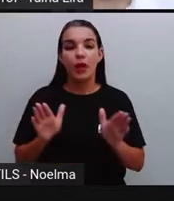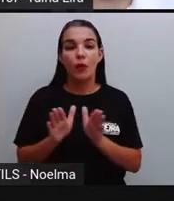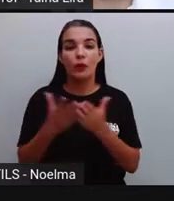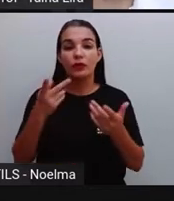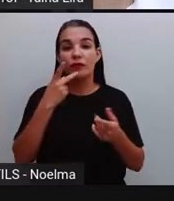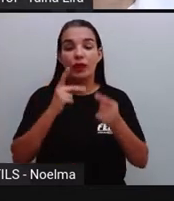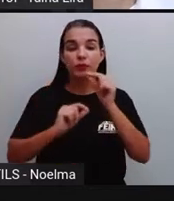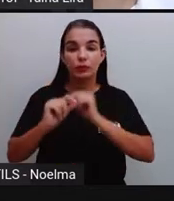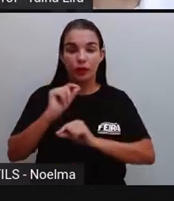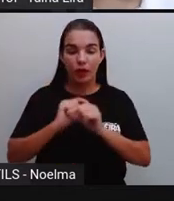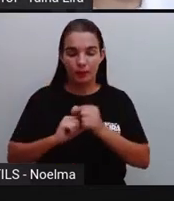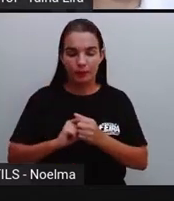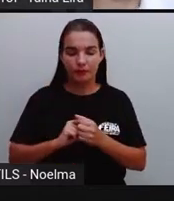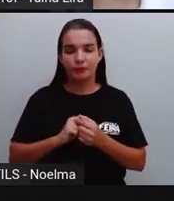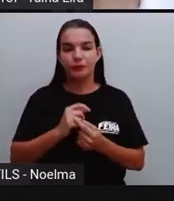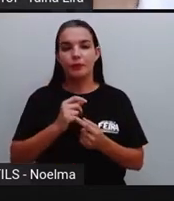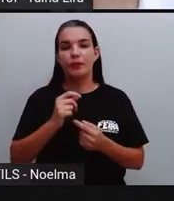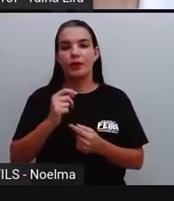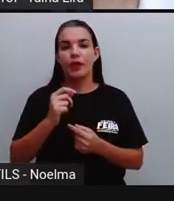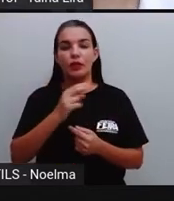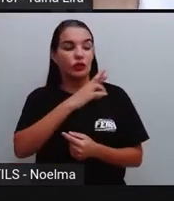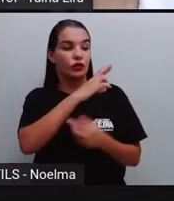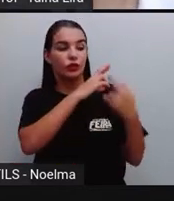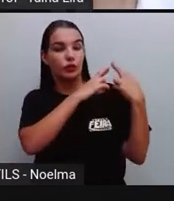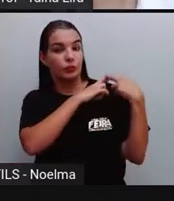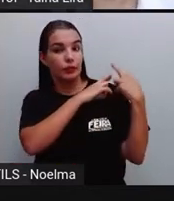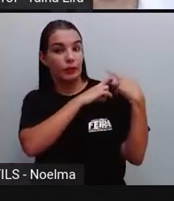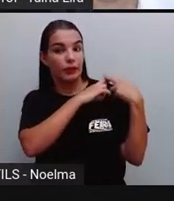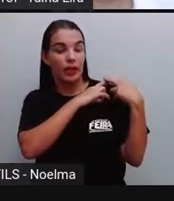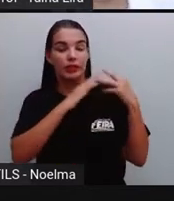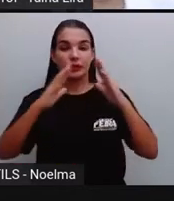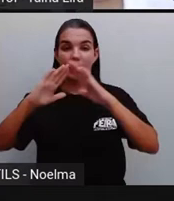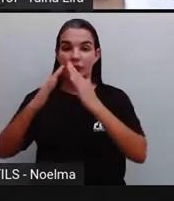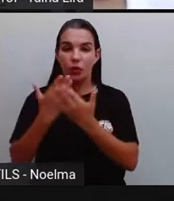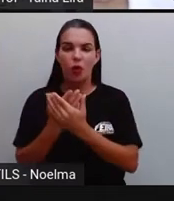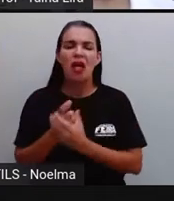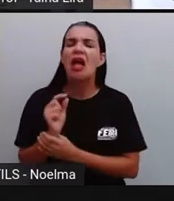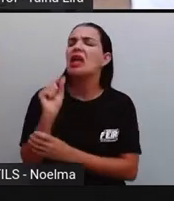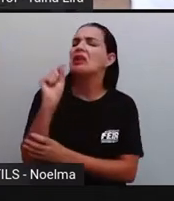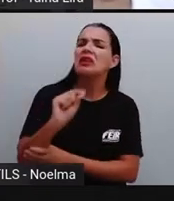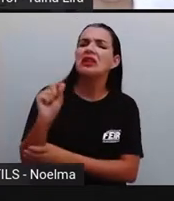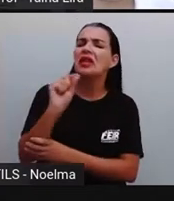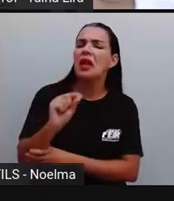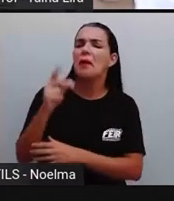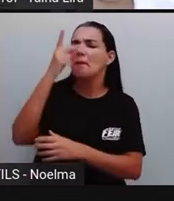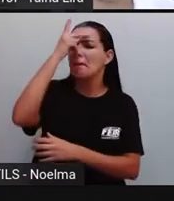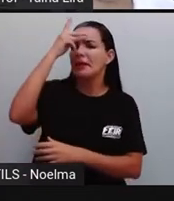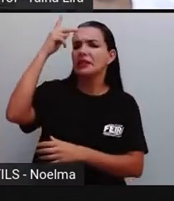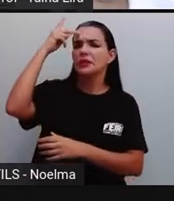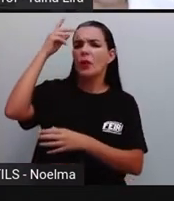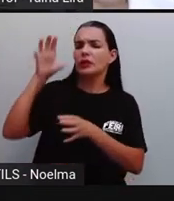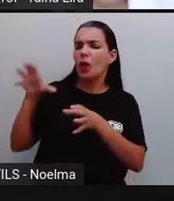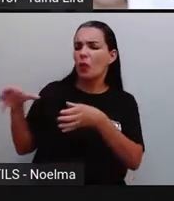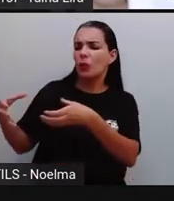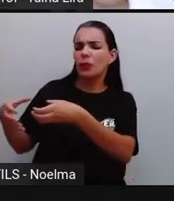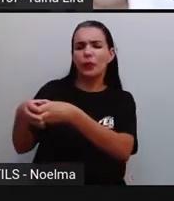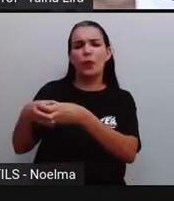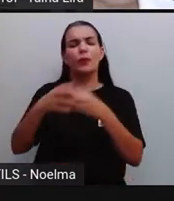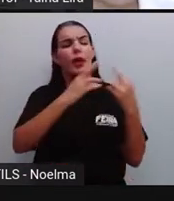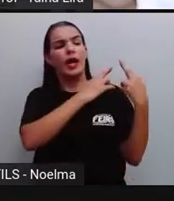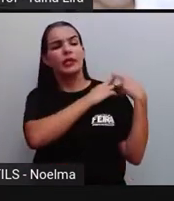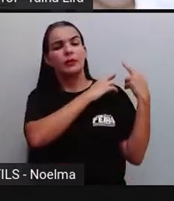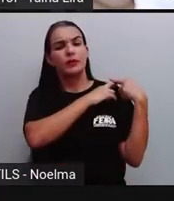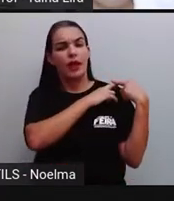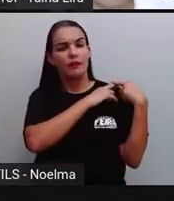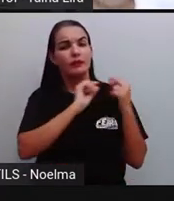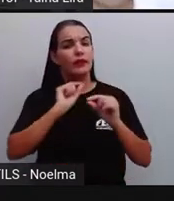gestão da escola, nós estamos falando das pessoas que fazem parte aí, que fazem a escola